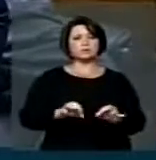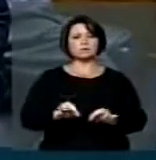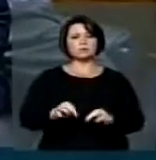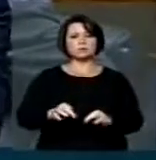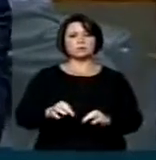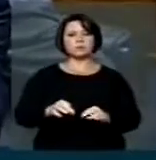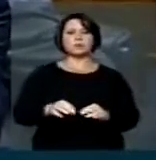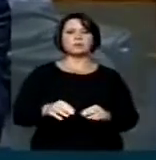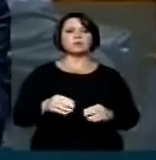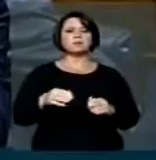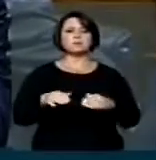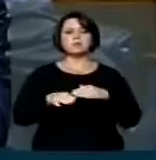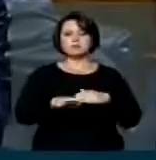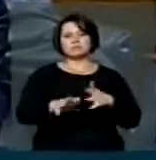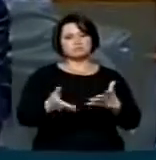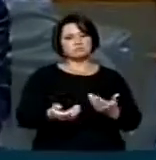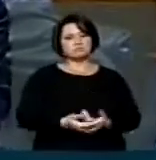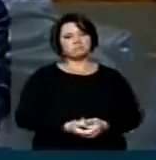estão...